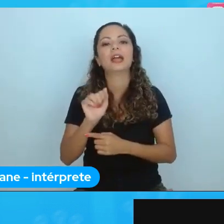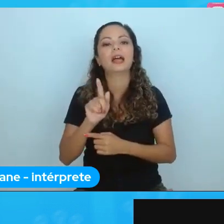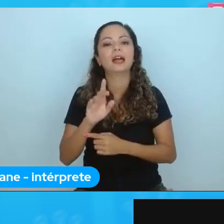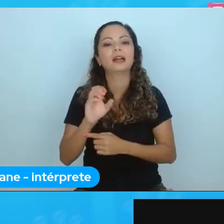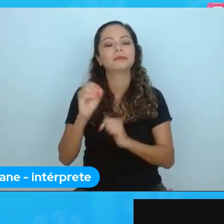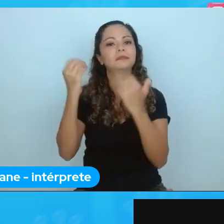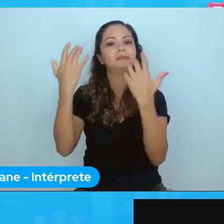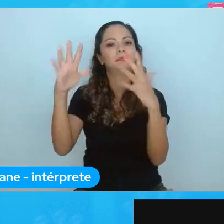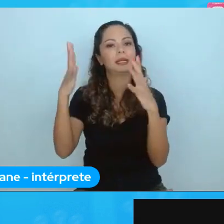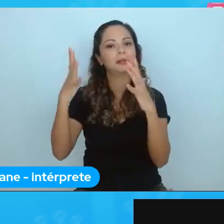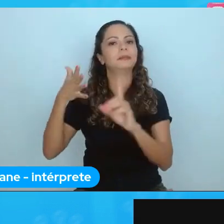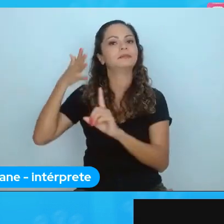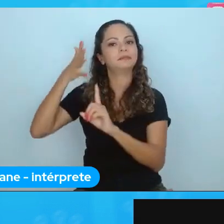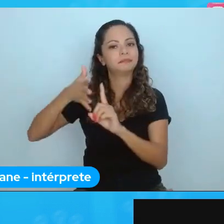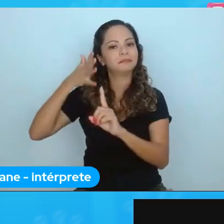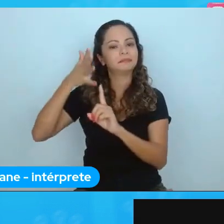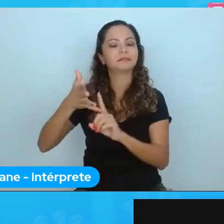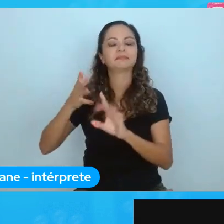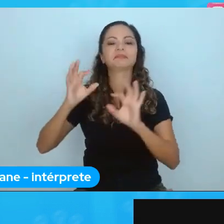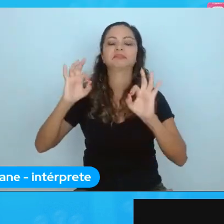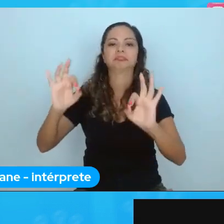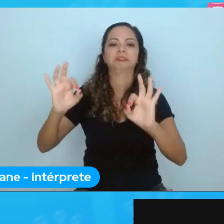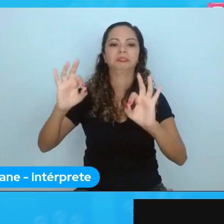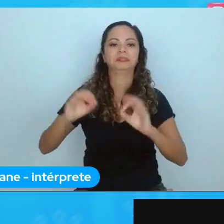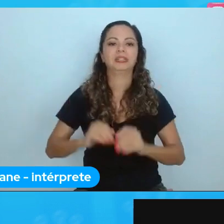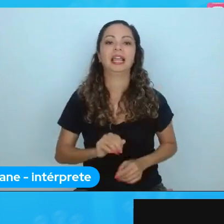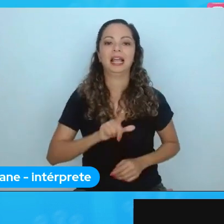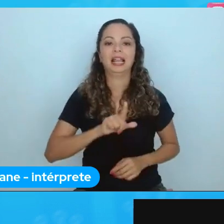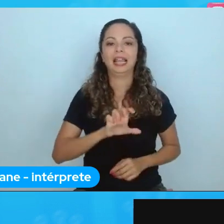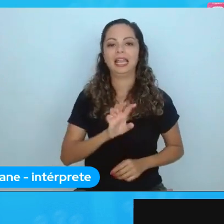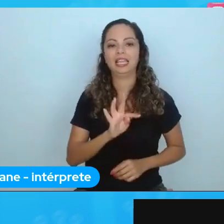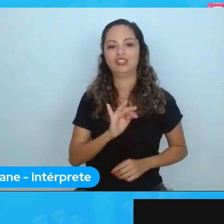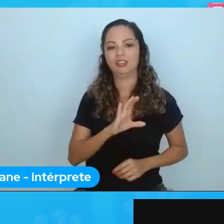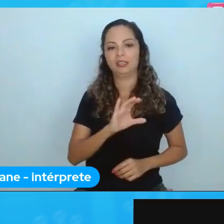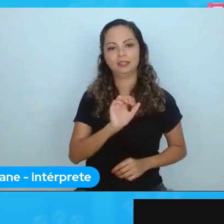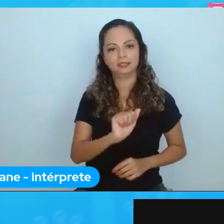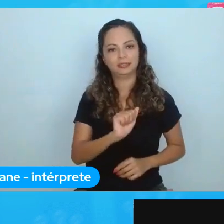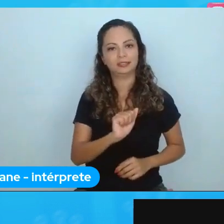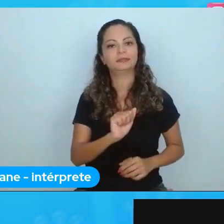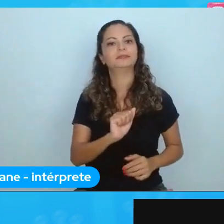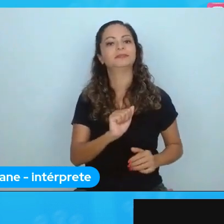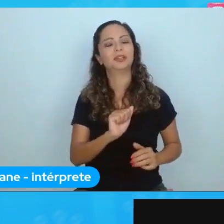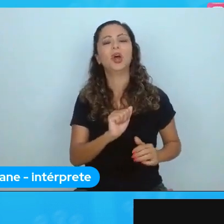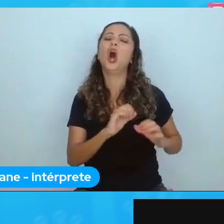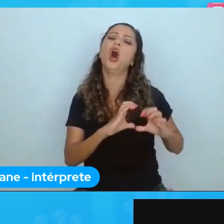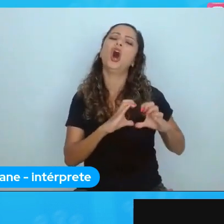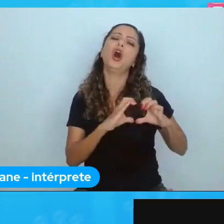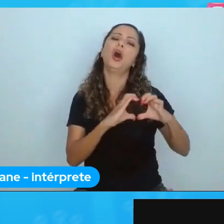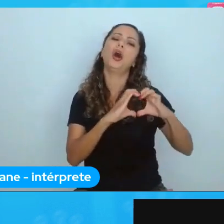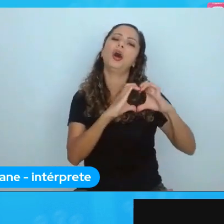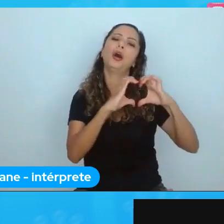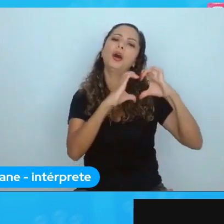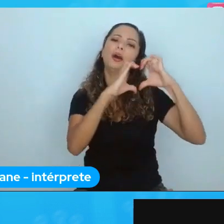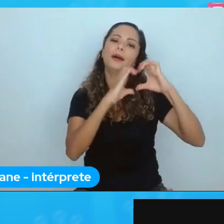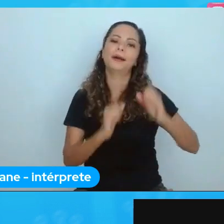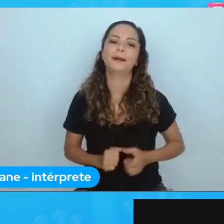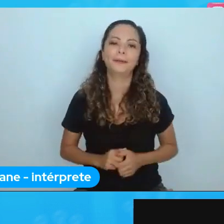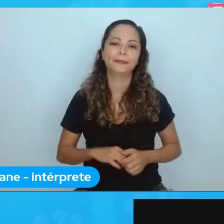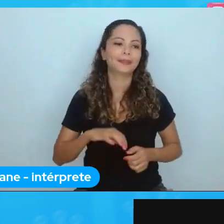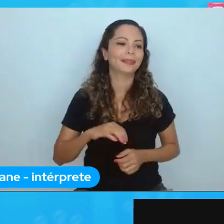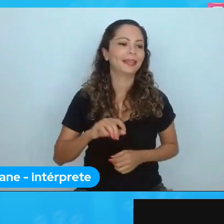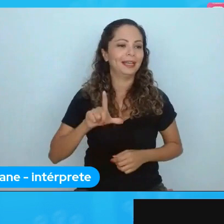apresentação, da Letícia, falou que foi tudo, colaçãozinho, e da Liz,